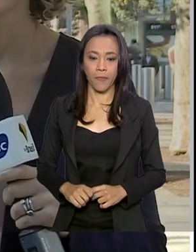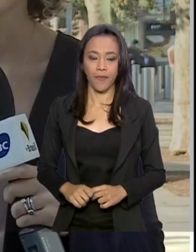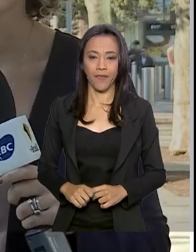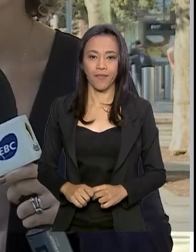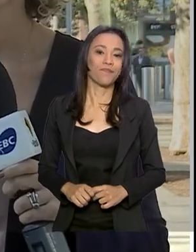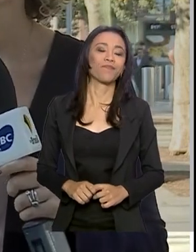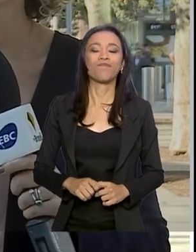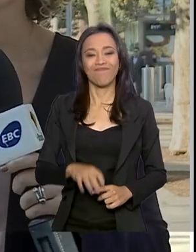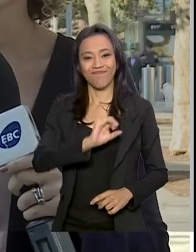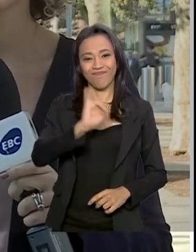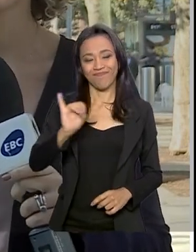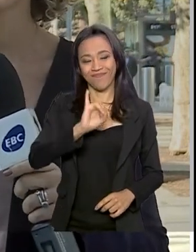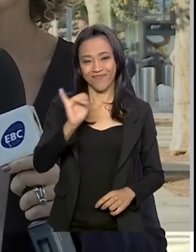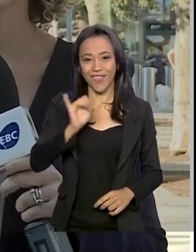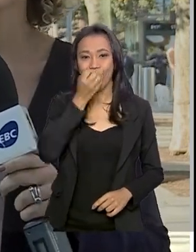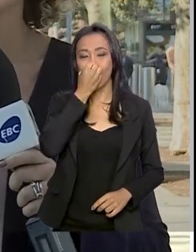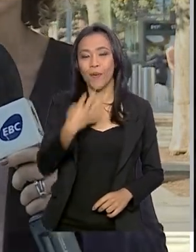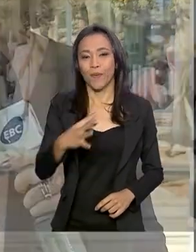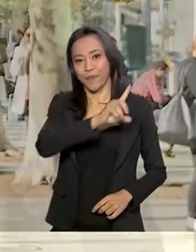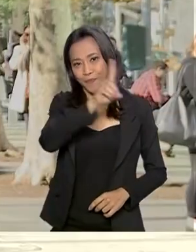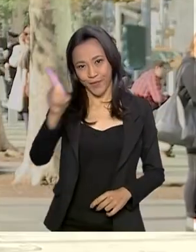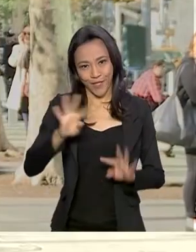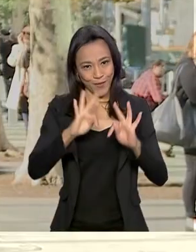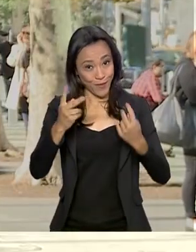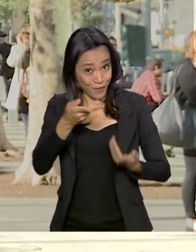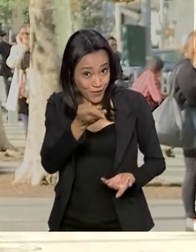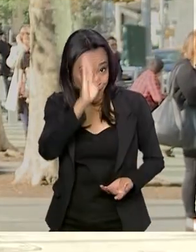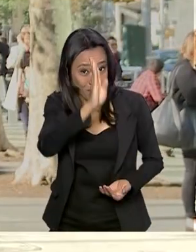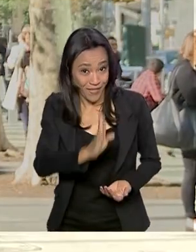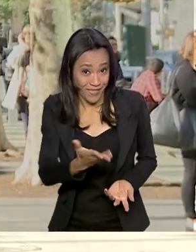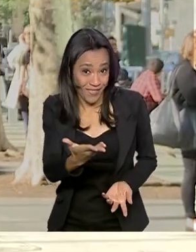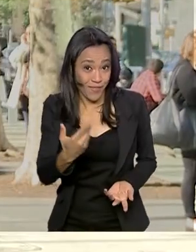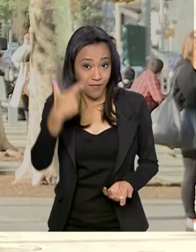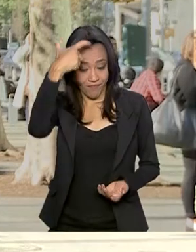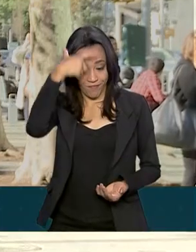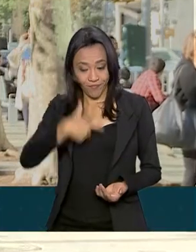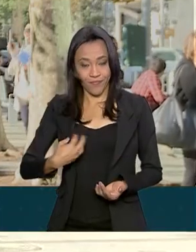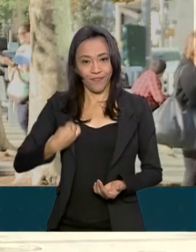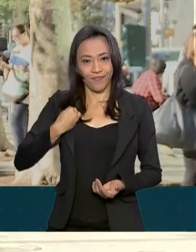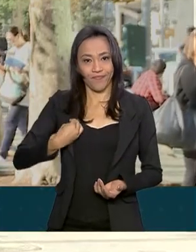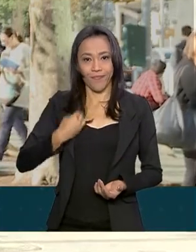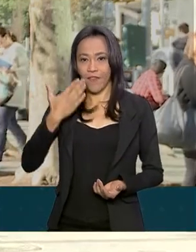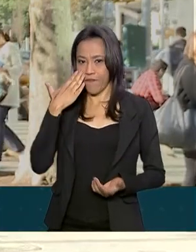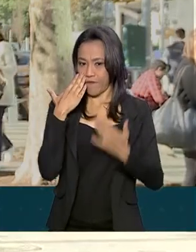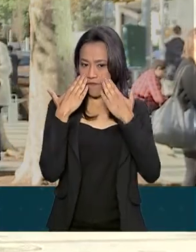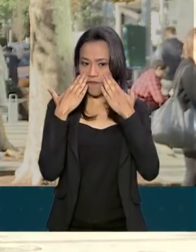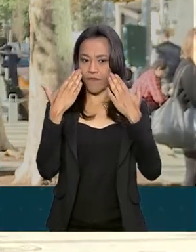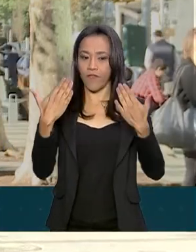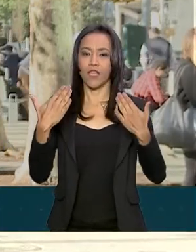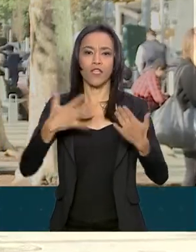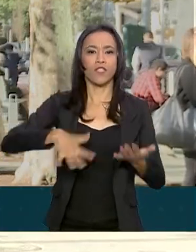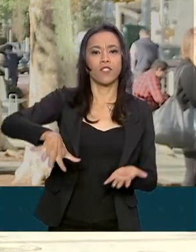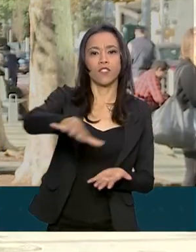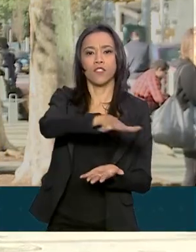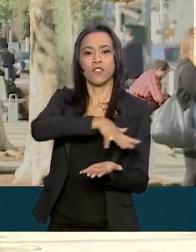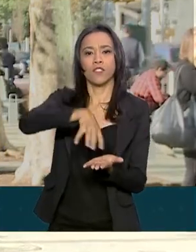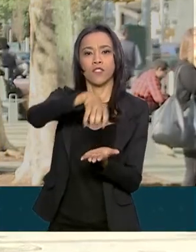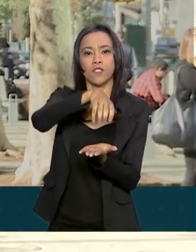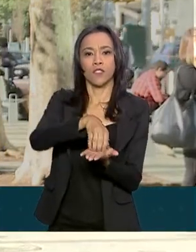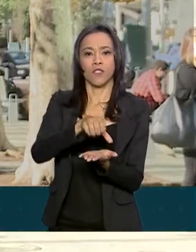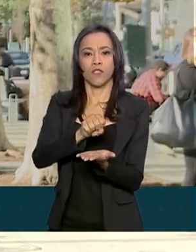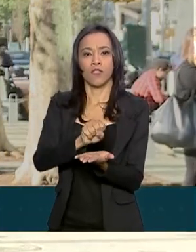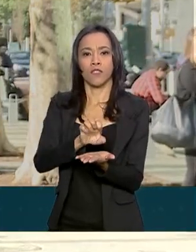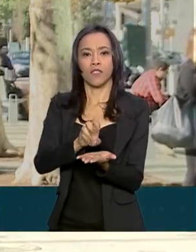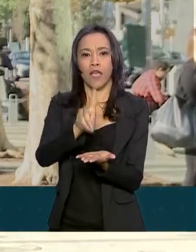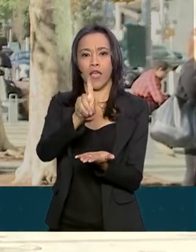Oi, Luciana. Bom dia pra você. Bom dia a todos aí no Brasil. Nós estamos aqui em frente à sede das Nações Unidas em Nova